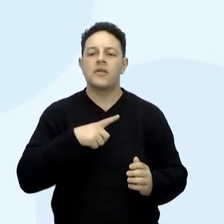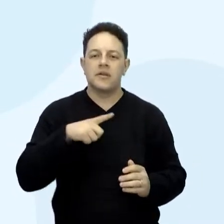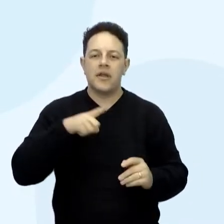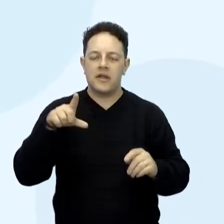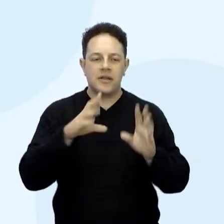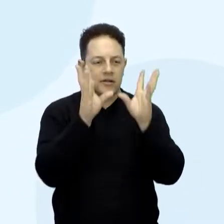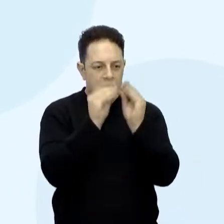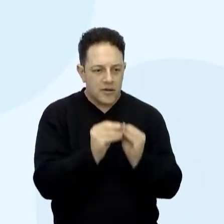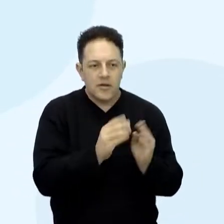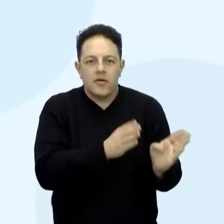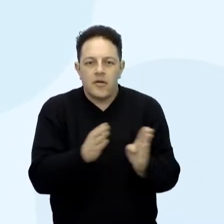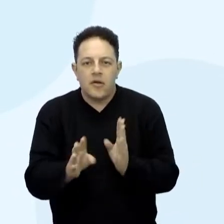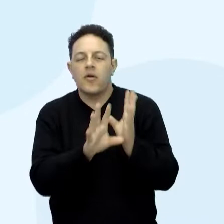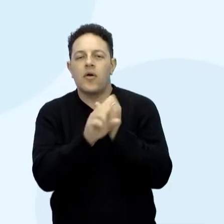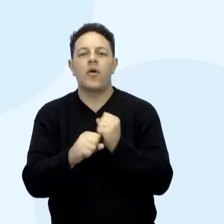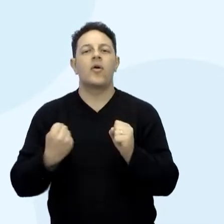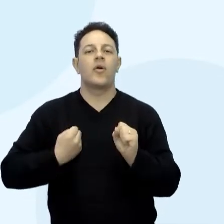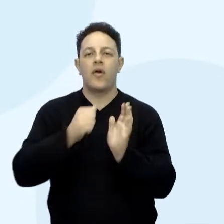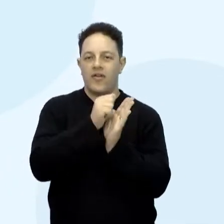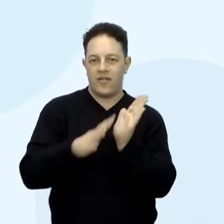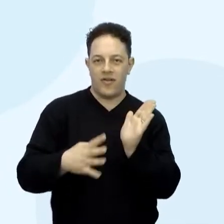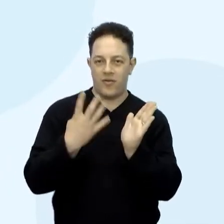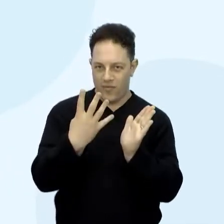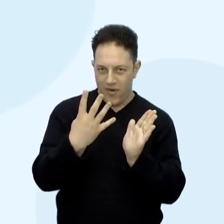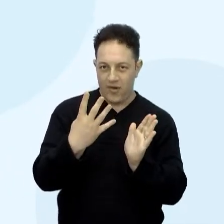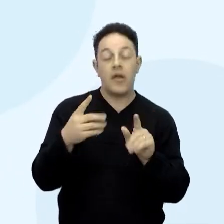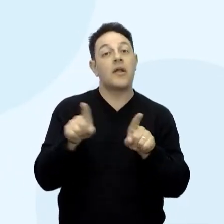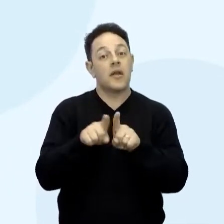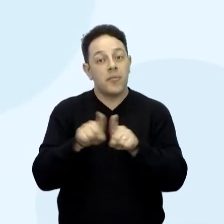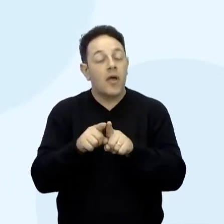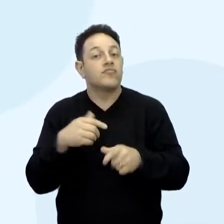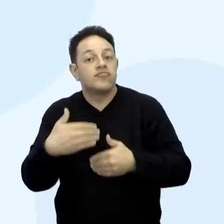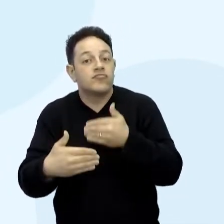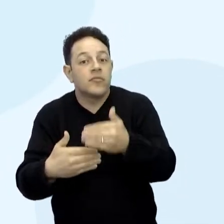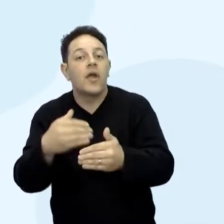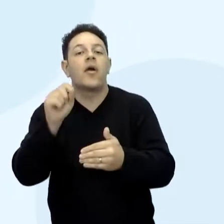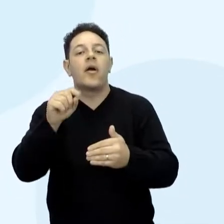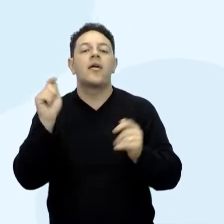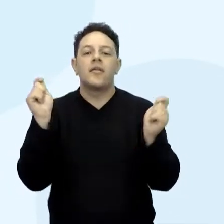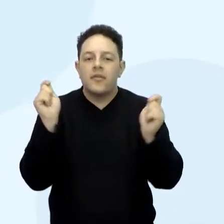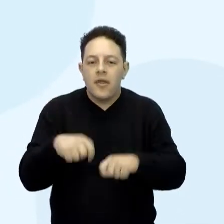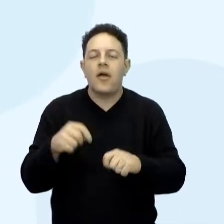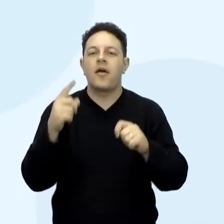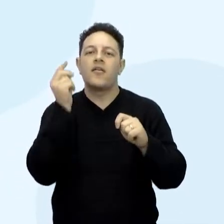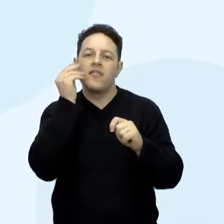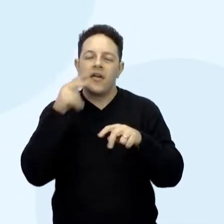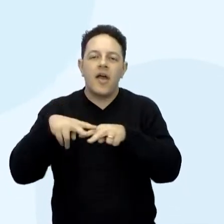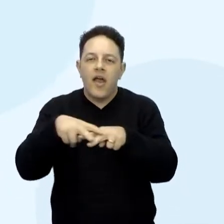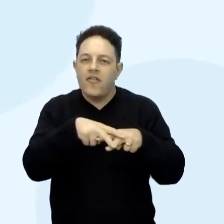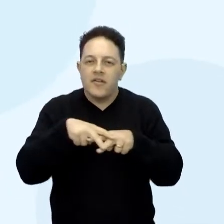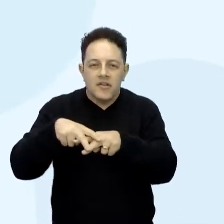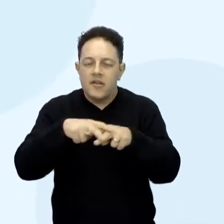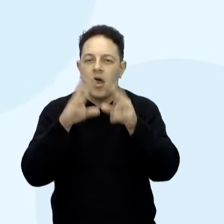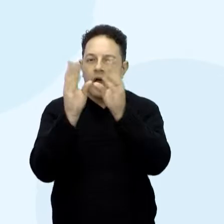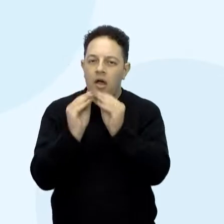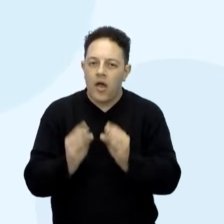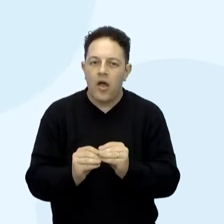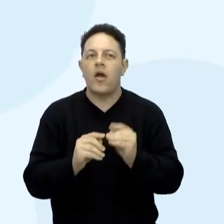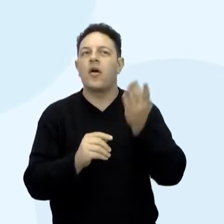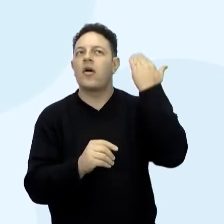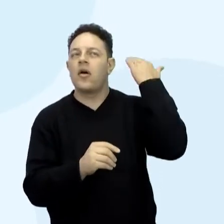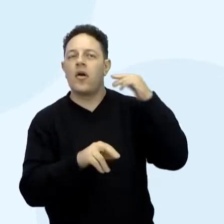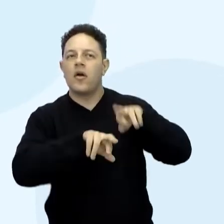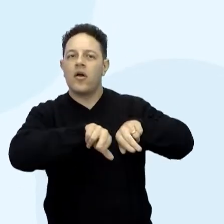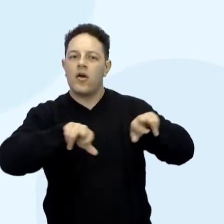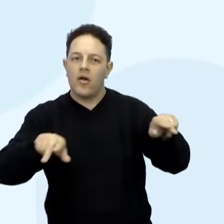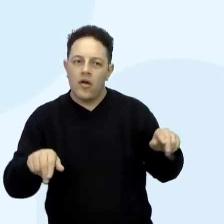sistematização para a atividade 4 e já pegando o caminho aí, fazer alguma revisão de fenômenos que a gente viu aí